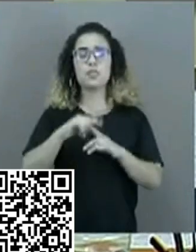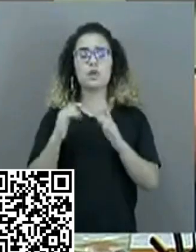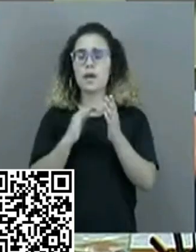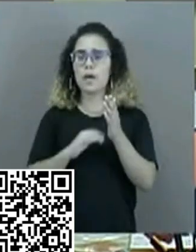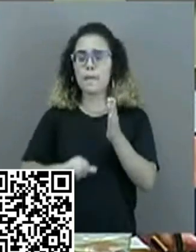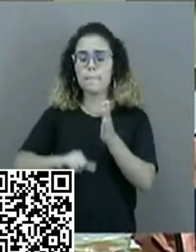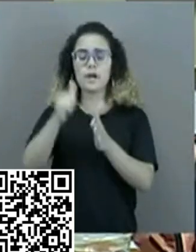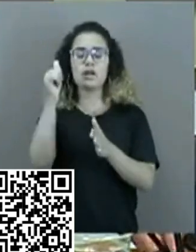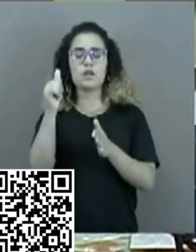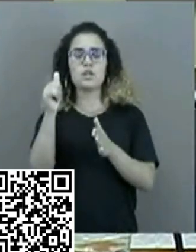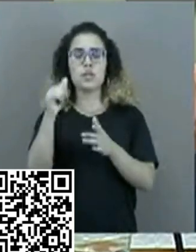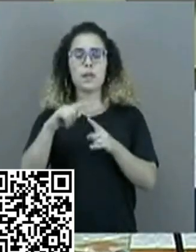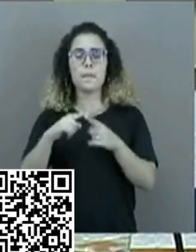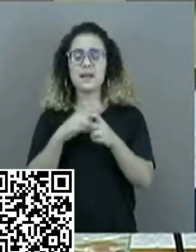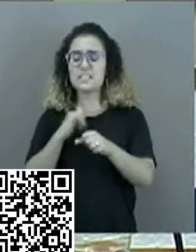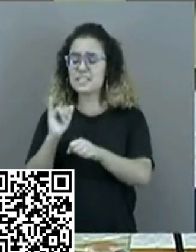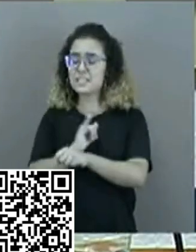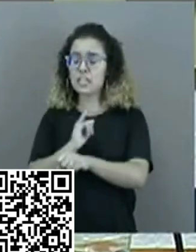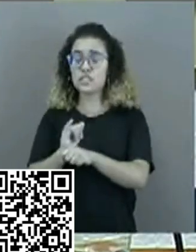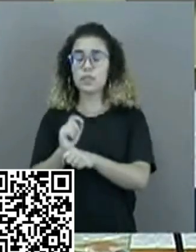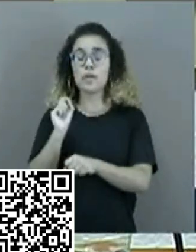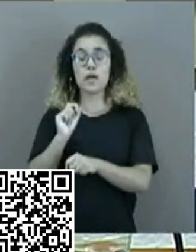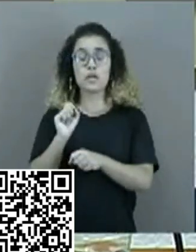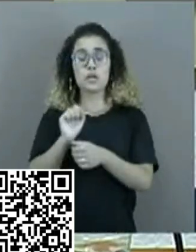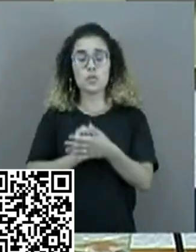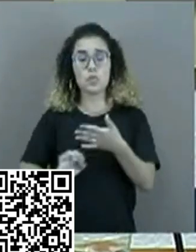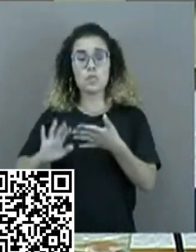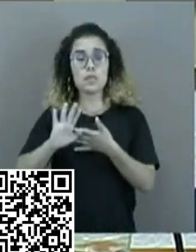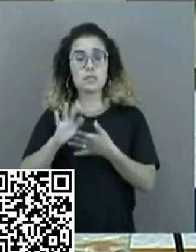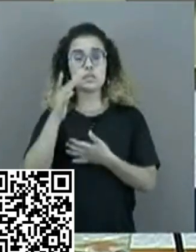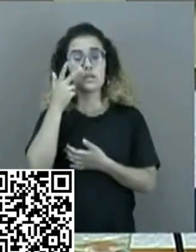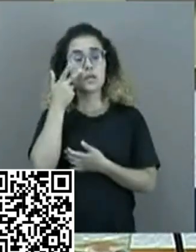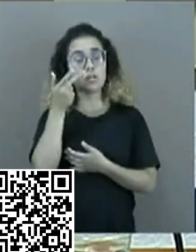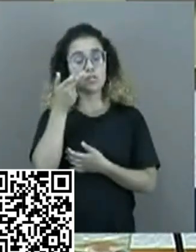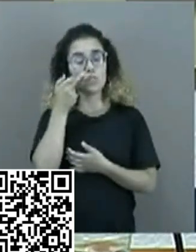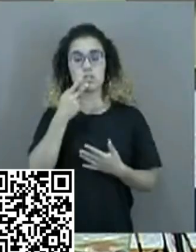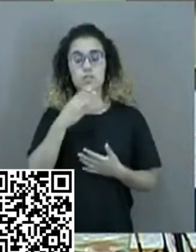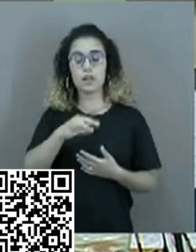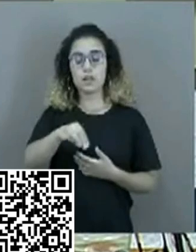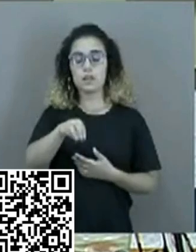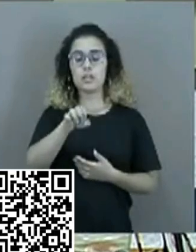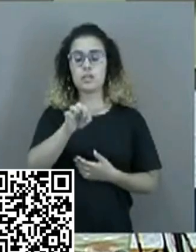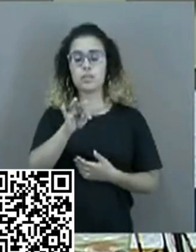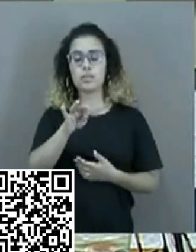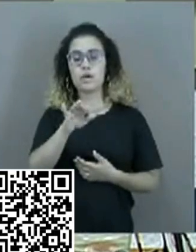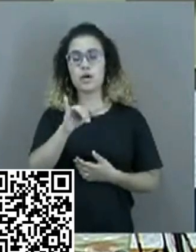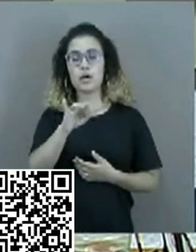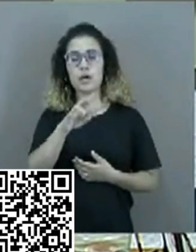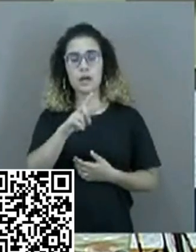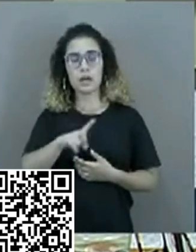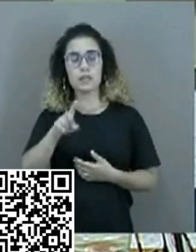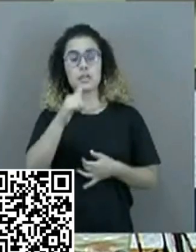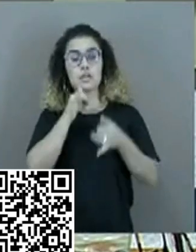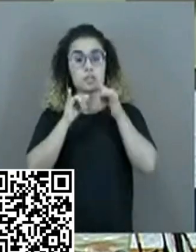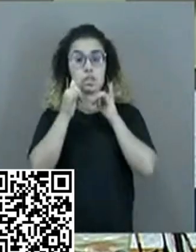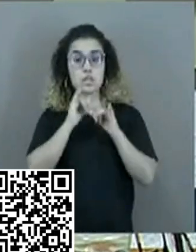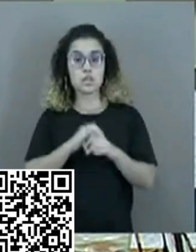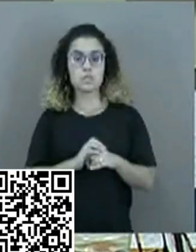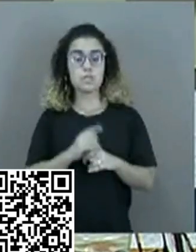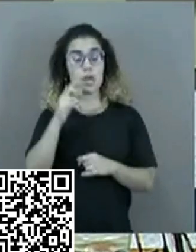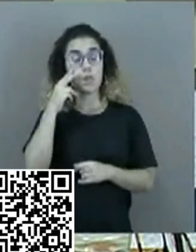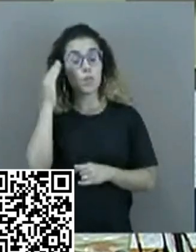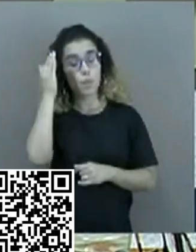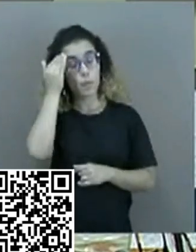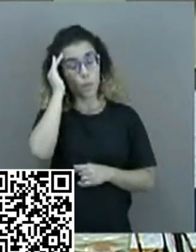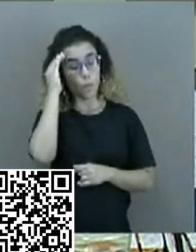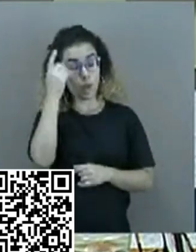estratégico para o Ceará, para o Nordeste e para o Brasil. É com essa compreensão que o governador do Ceará,